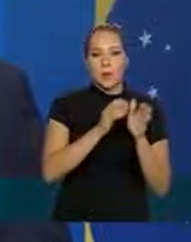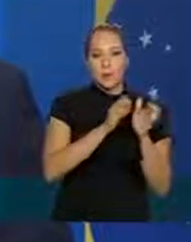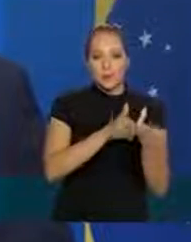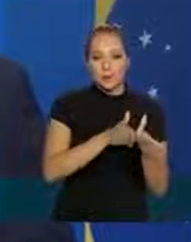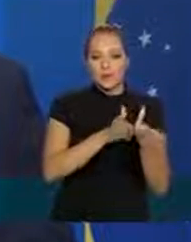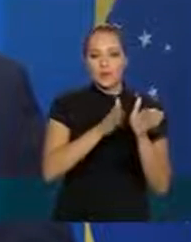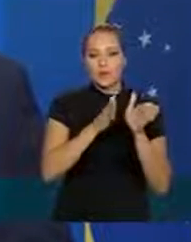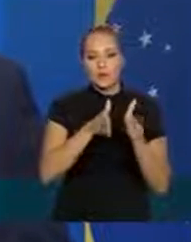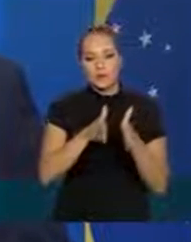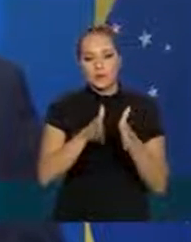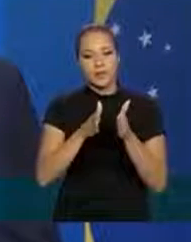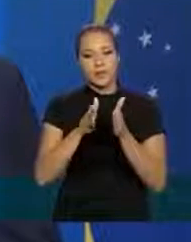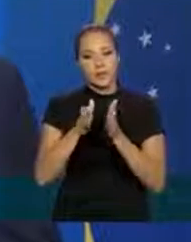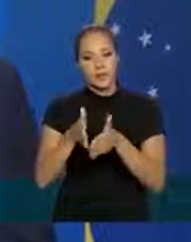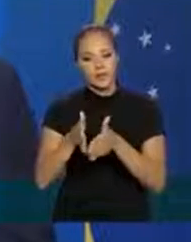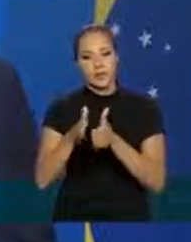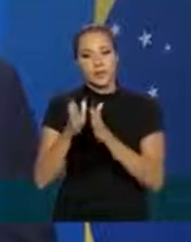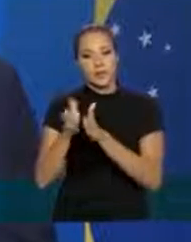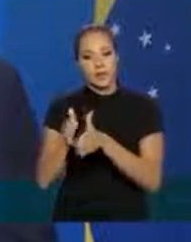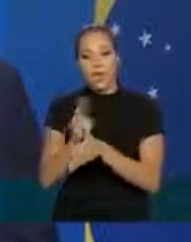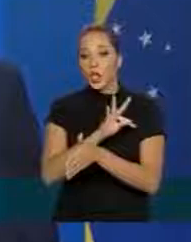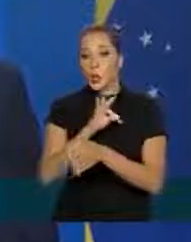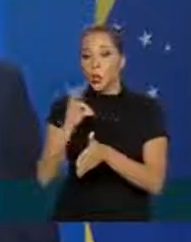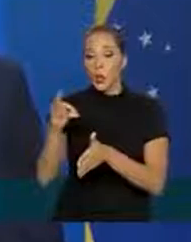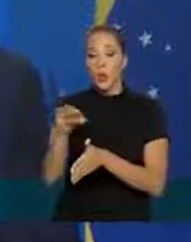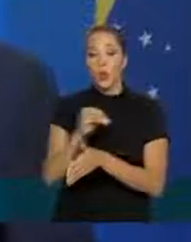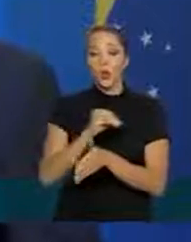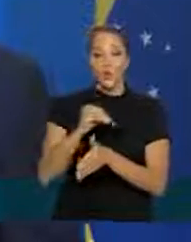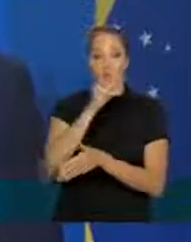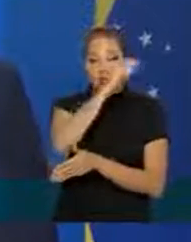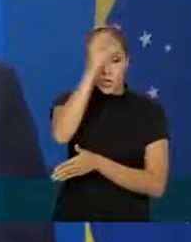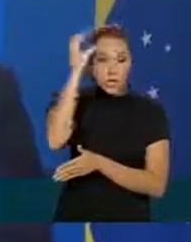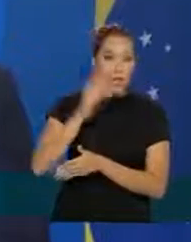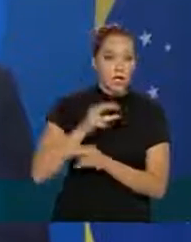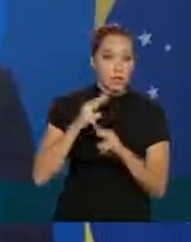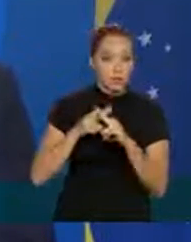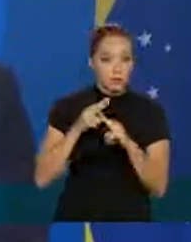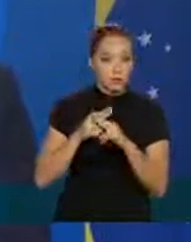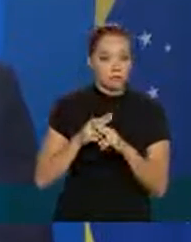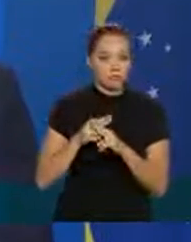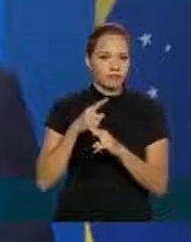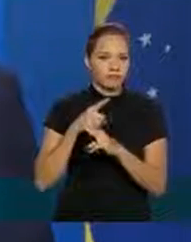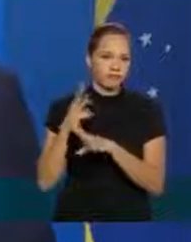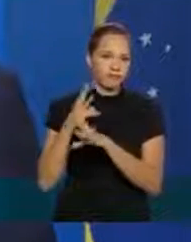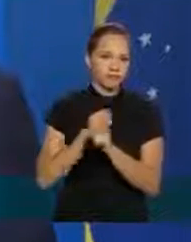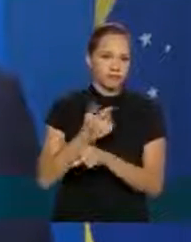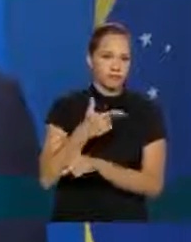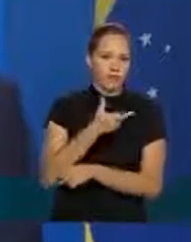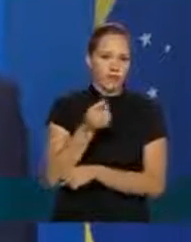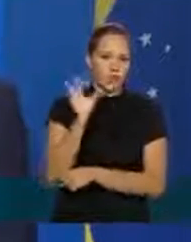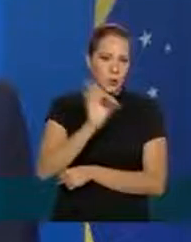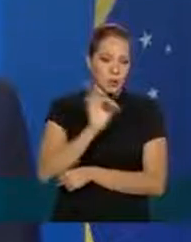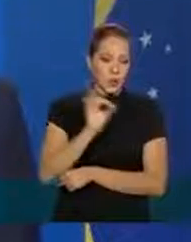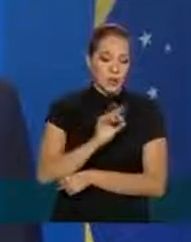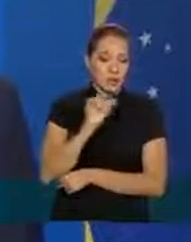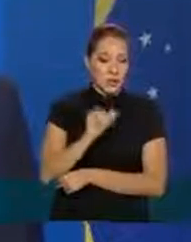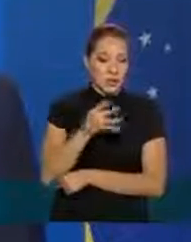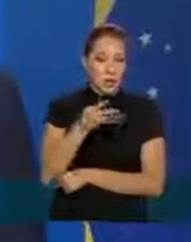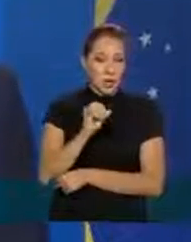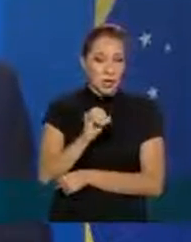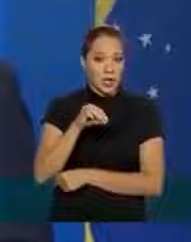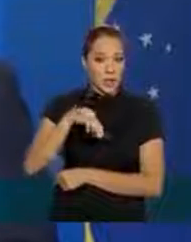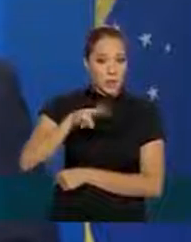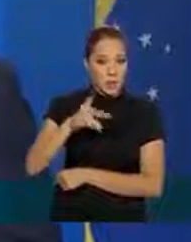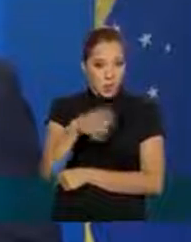sim todos os clientes da Caixa que nós estimamos em 20% ou seja se forem 40